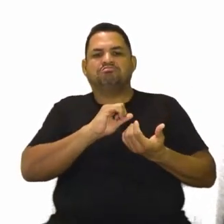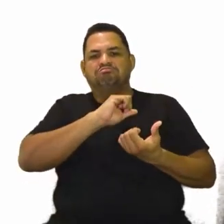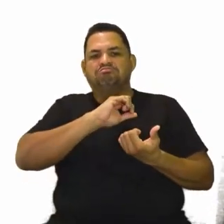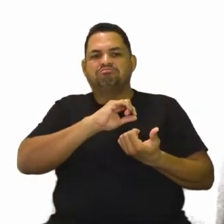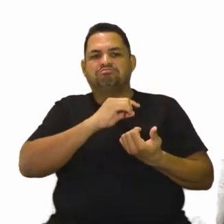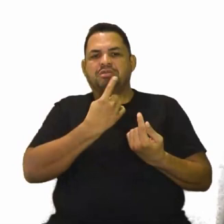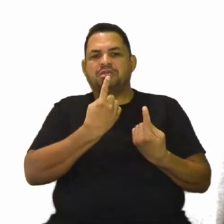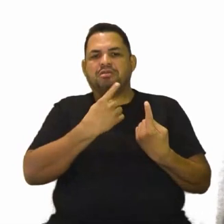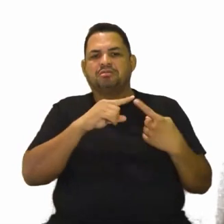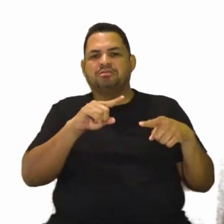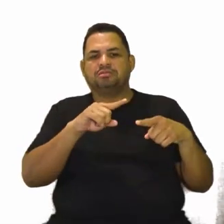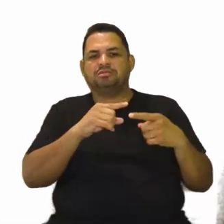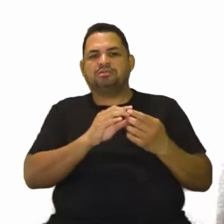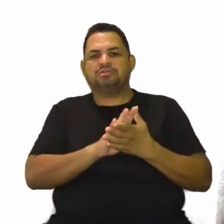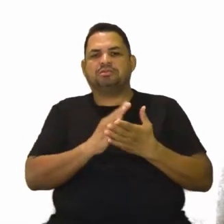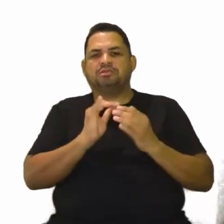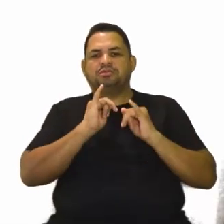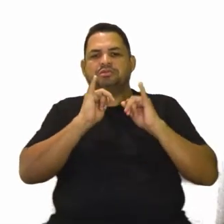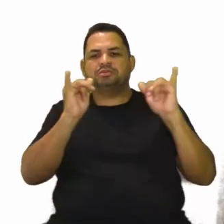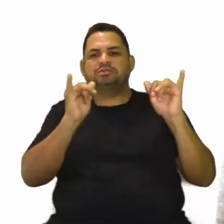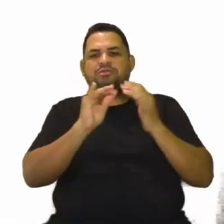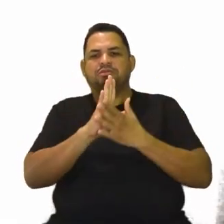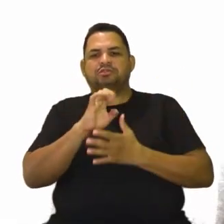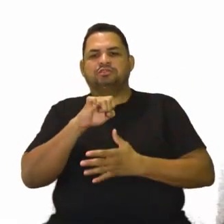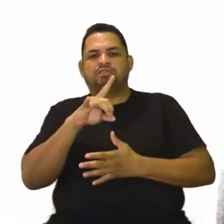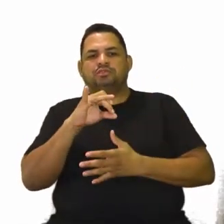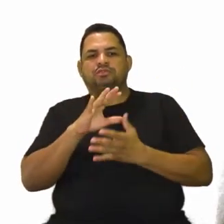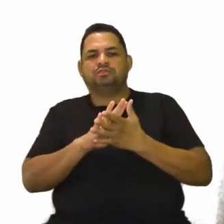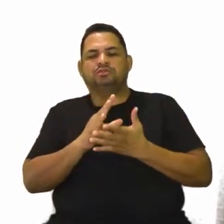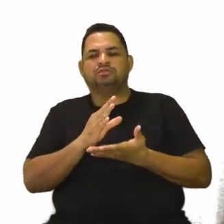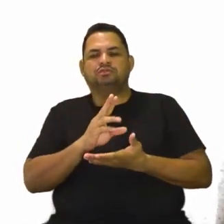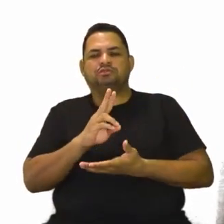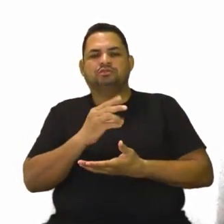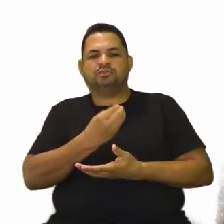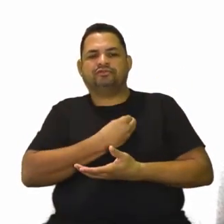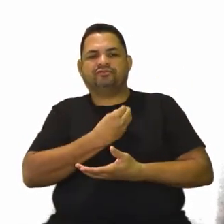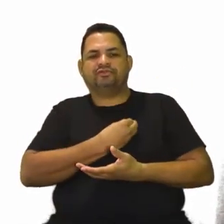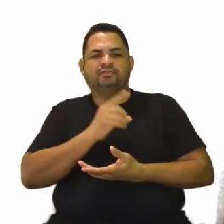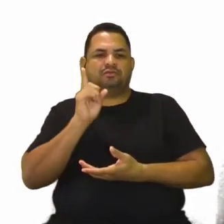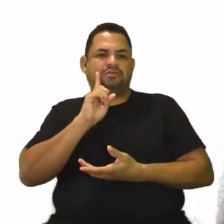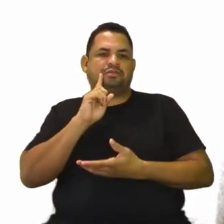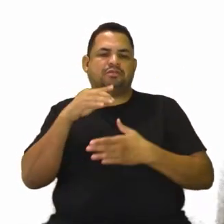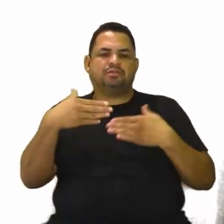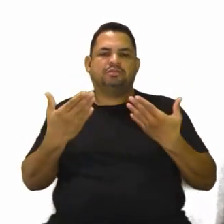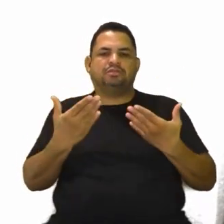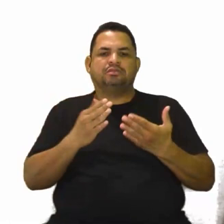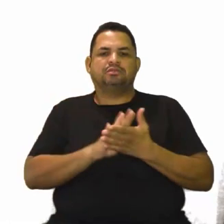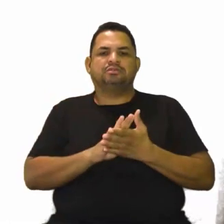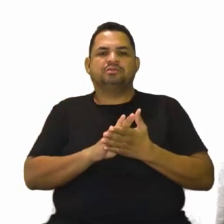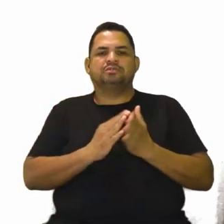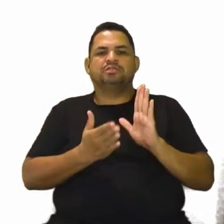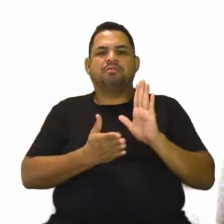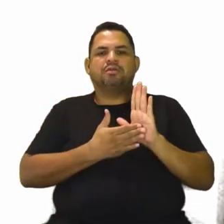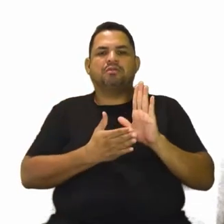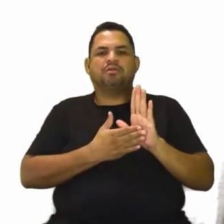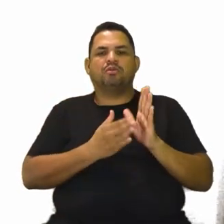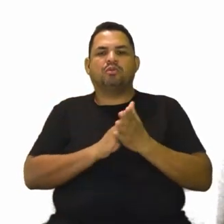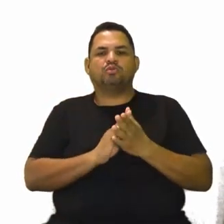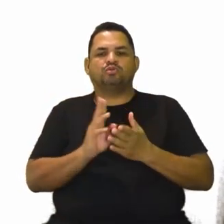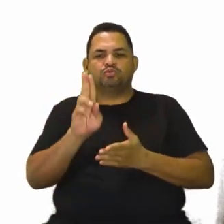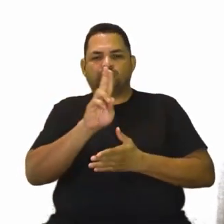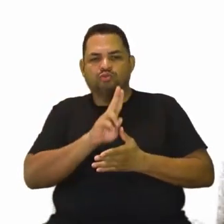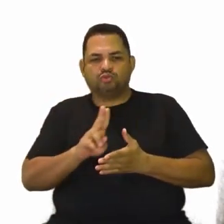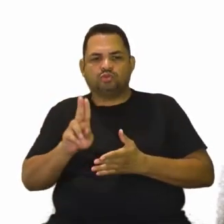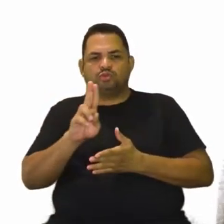America World of Life, estilo de vida americano. que tinha como pressuposto o